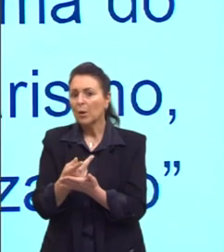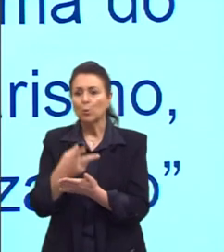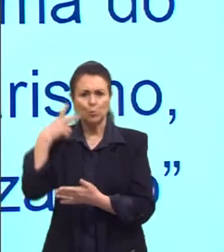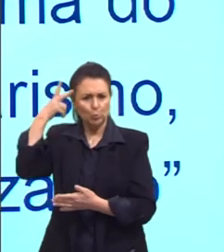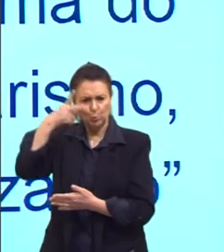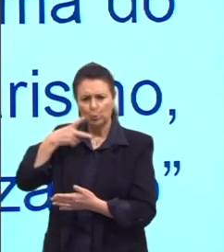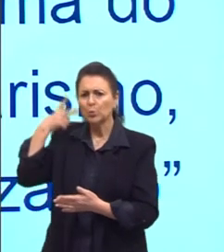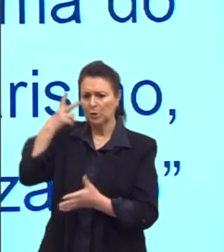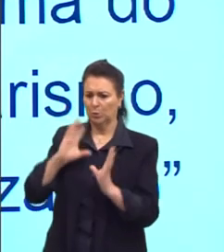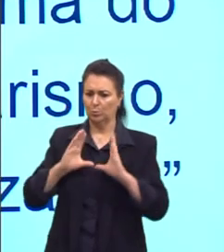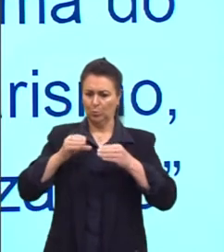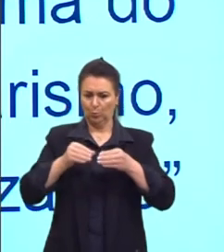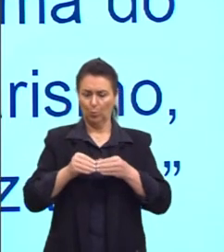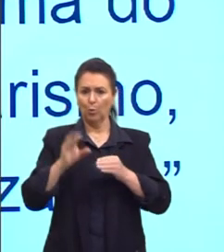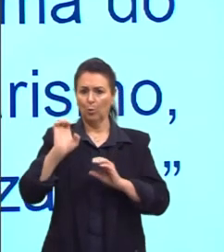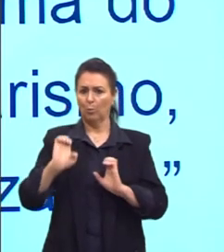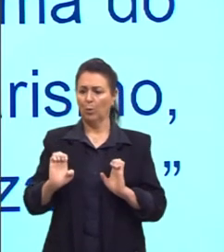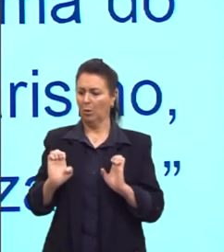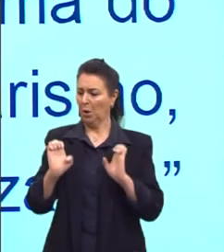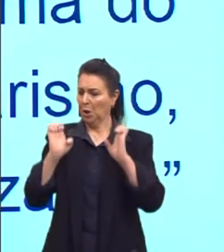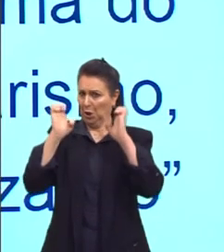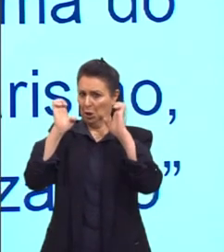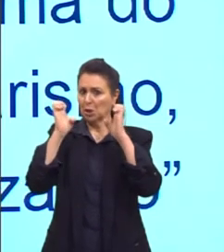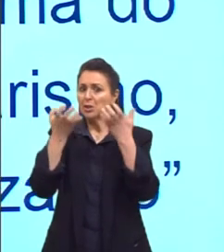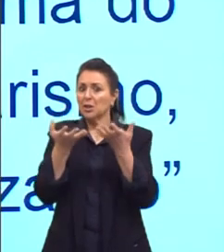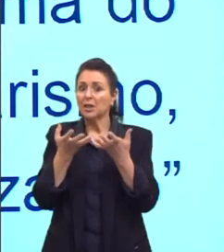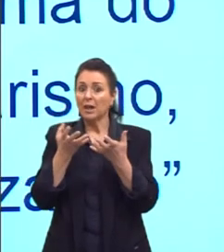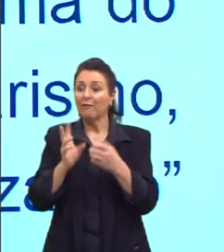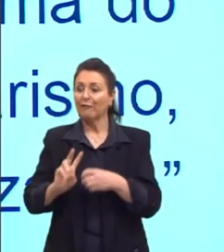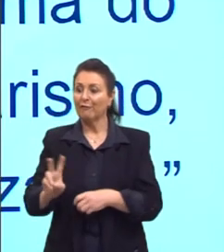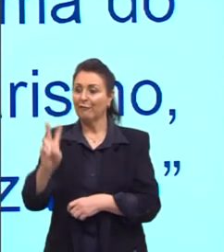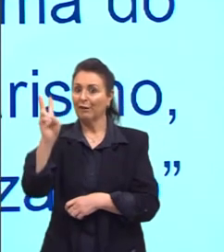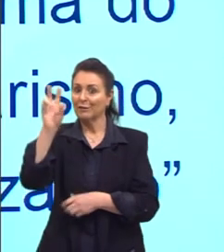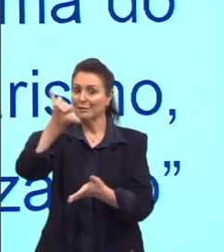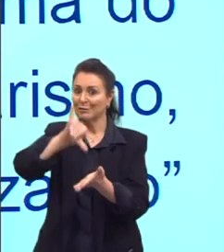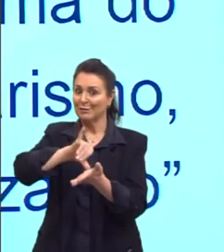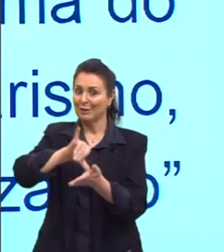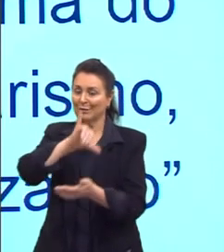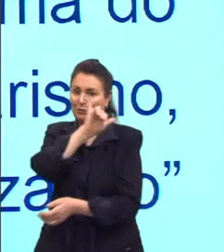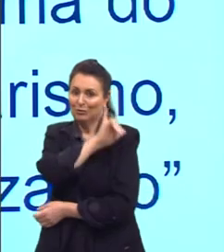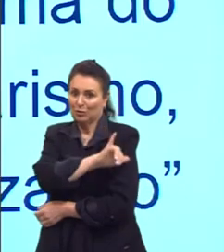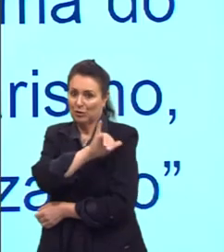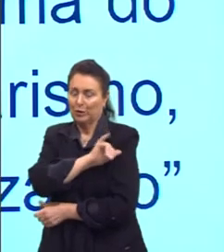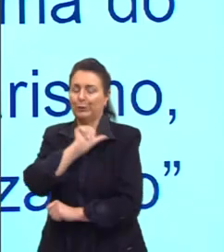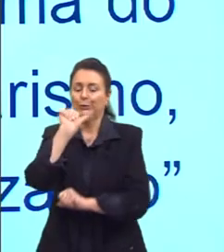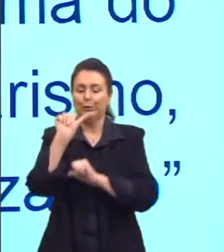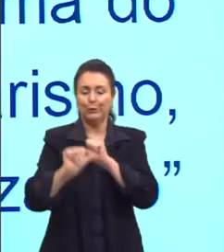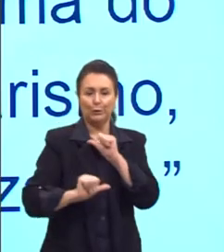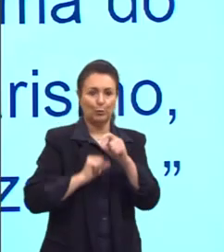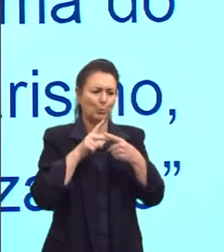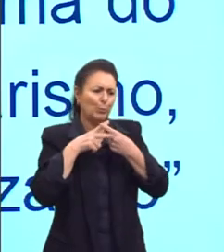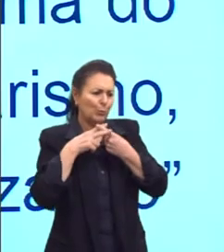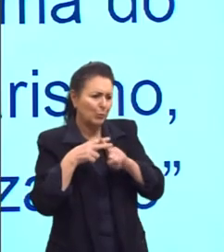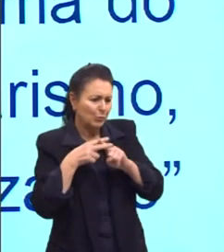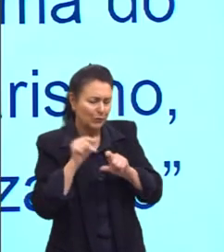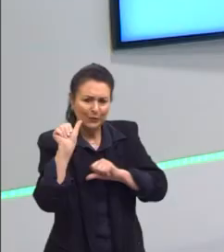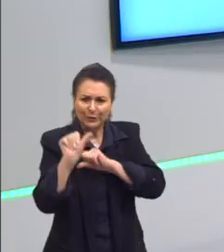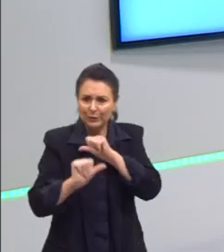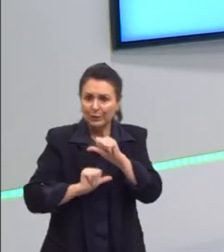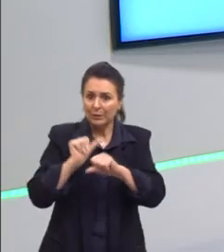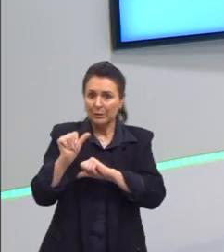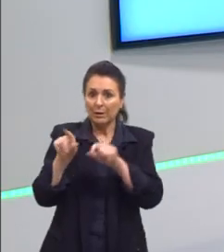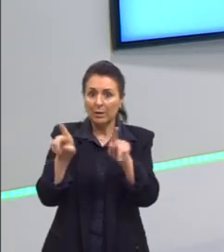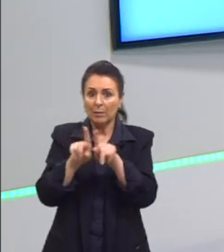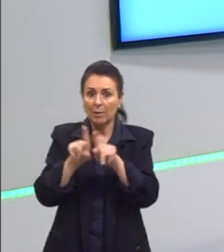políticos, a elite, queriam valorizar essa região central do Rio de Janeiro, queriam reformar ela e, ao mesmo tempo, queriam